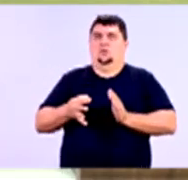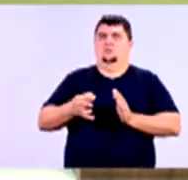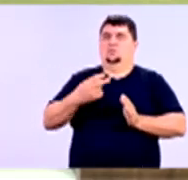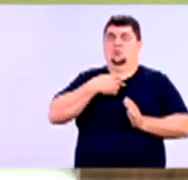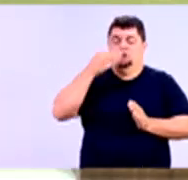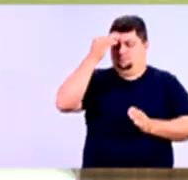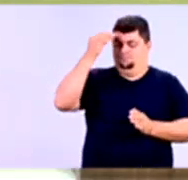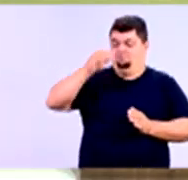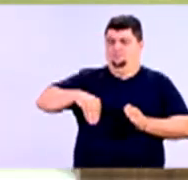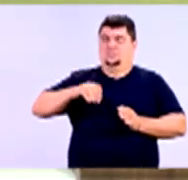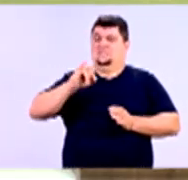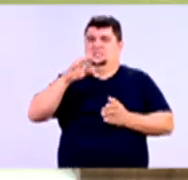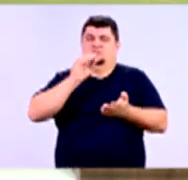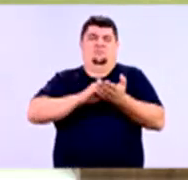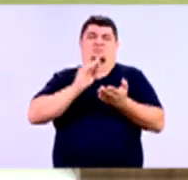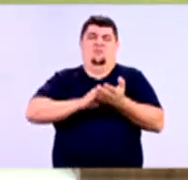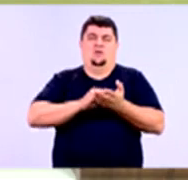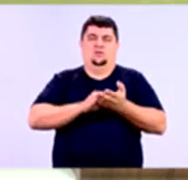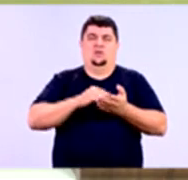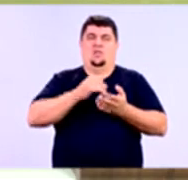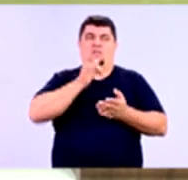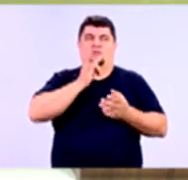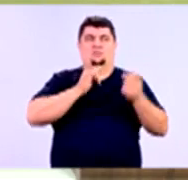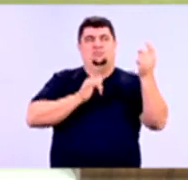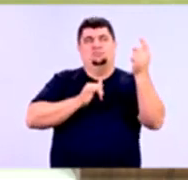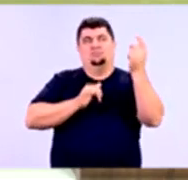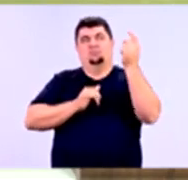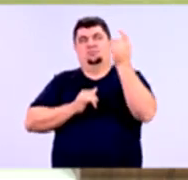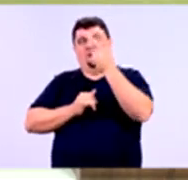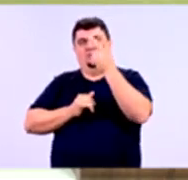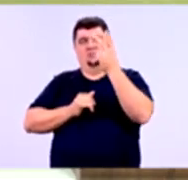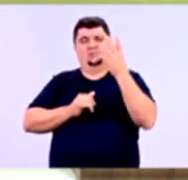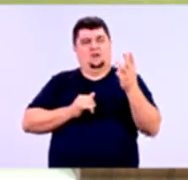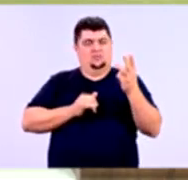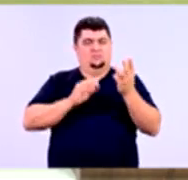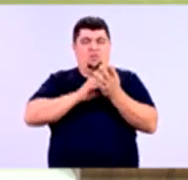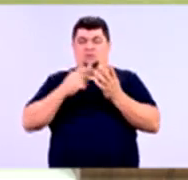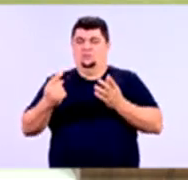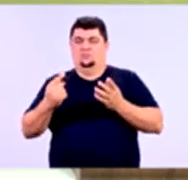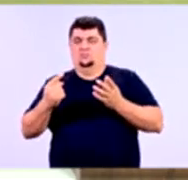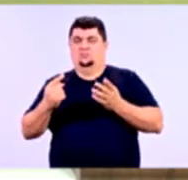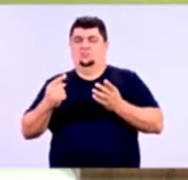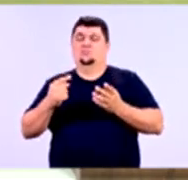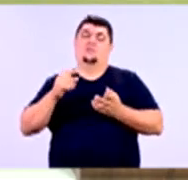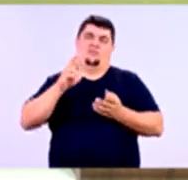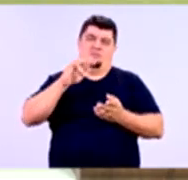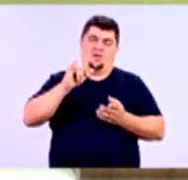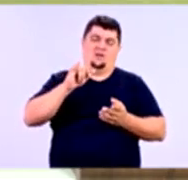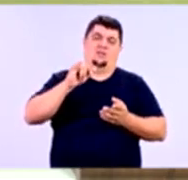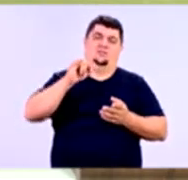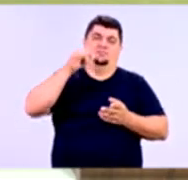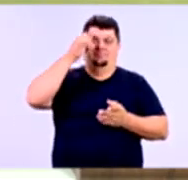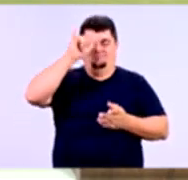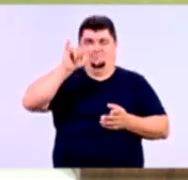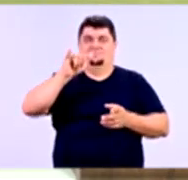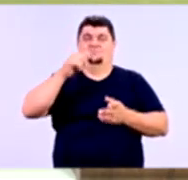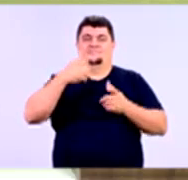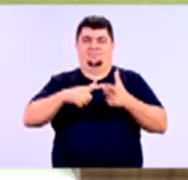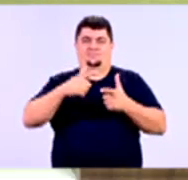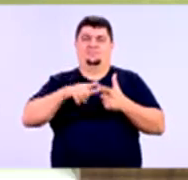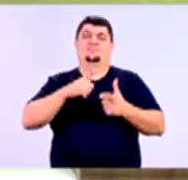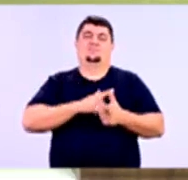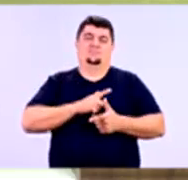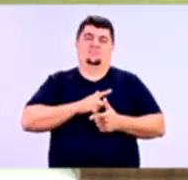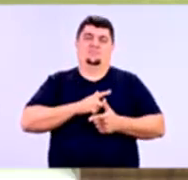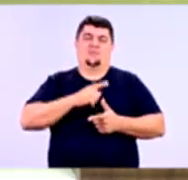não siga uma das quatro etapas, por exemplo, toda essa estratégia não vai funcionar, por melhor que ela seja elaborada. Então, vamos imaginar que